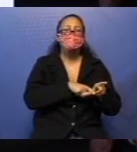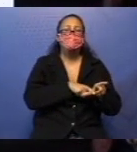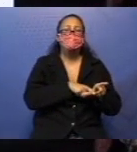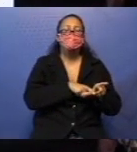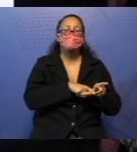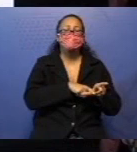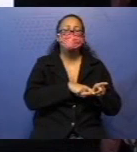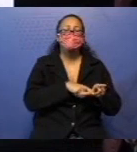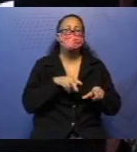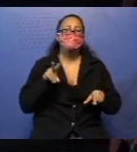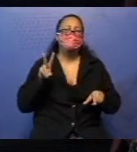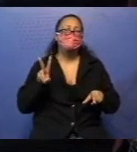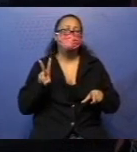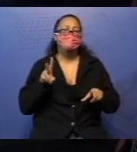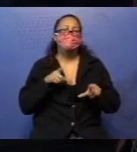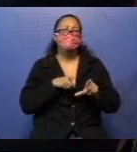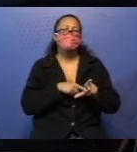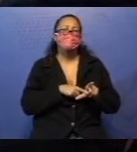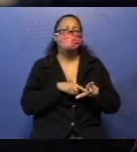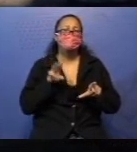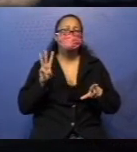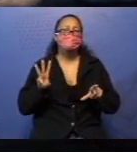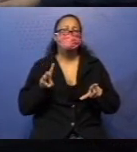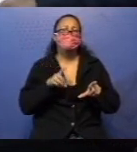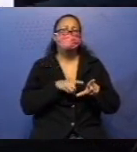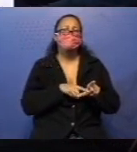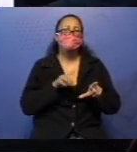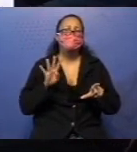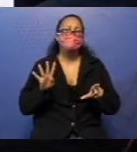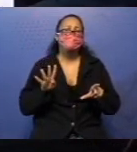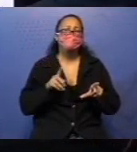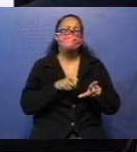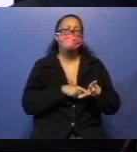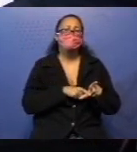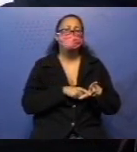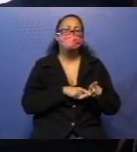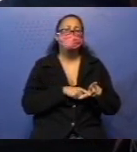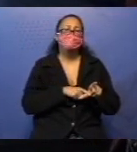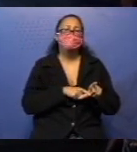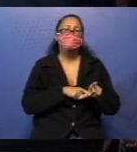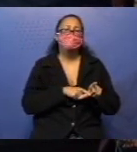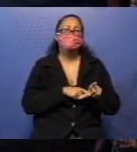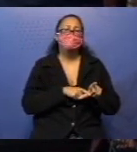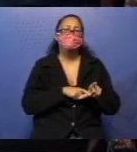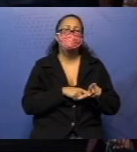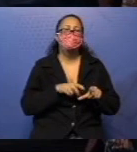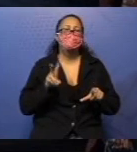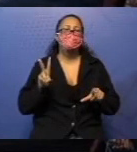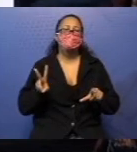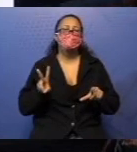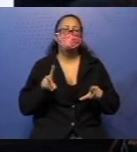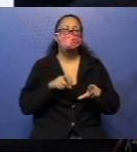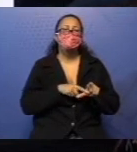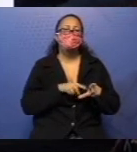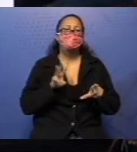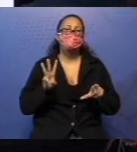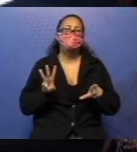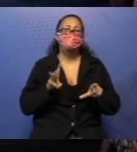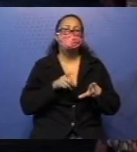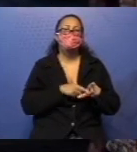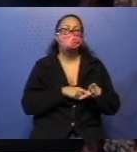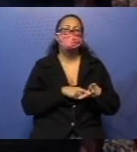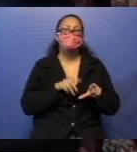Hum, dois pezinhos, três, quatro. Aqui também tem dois, três